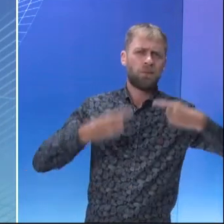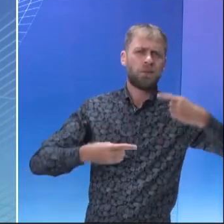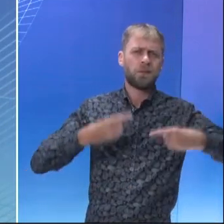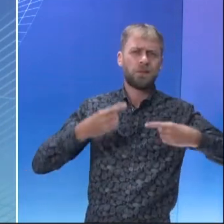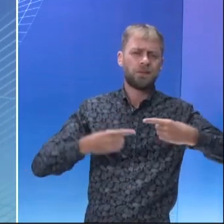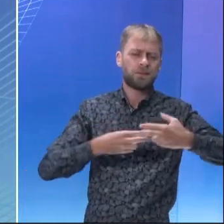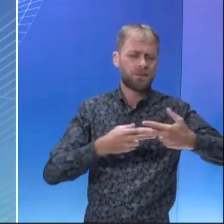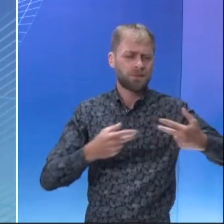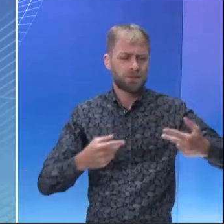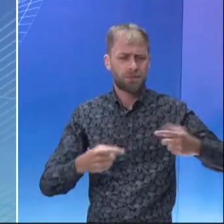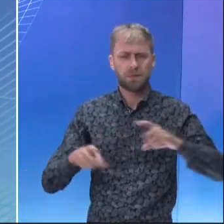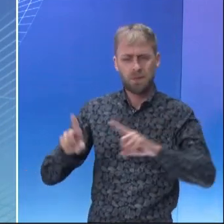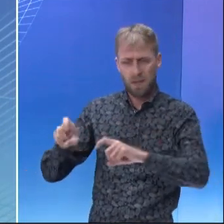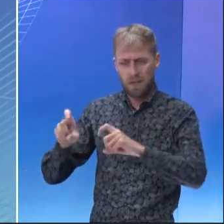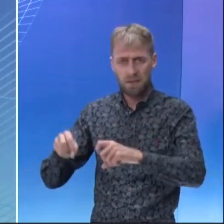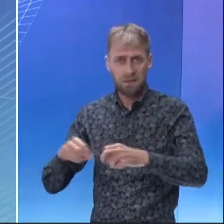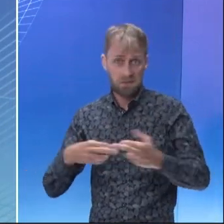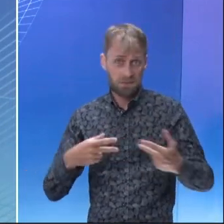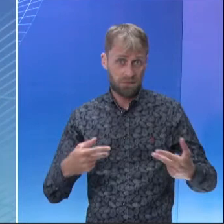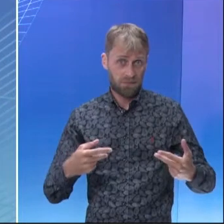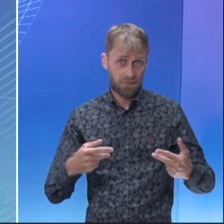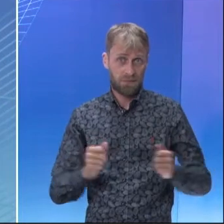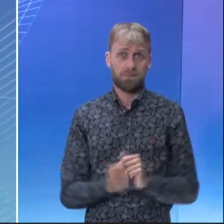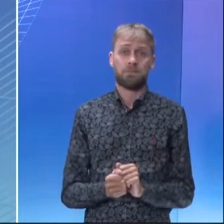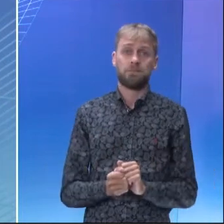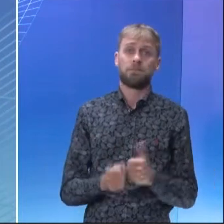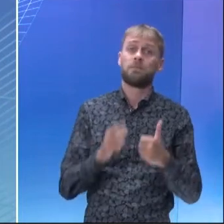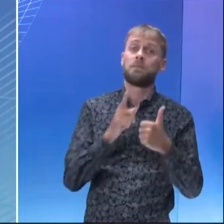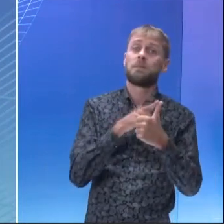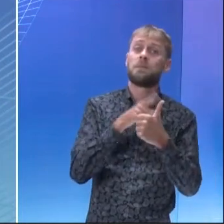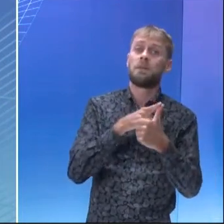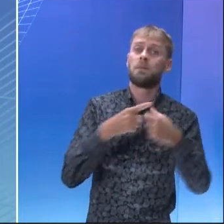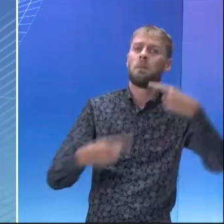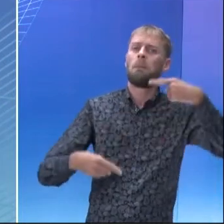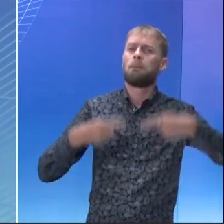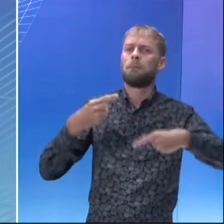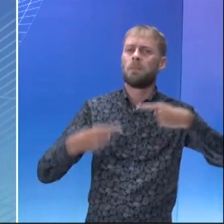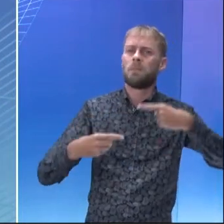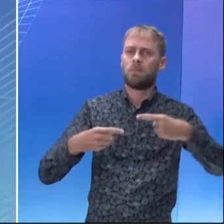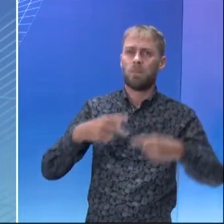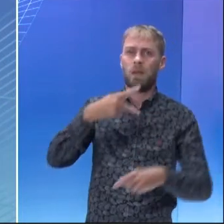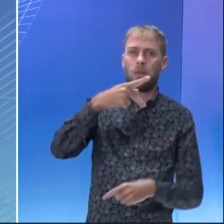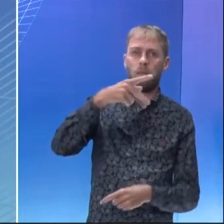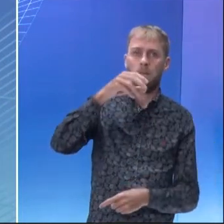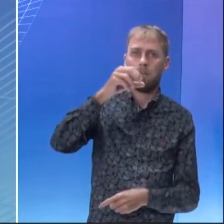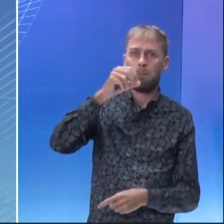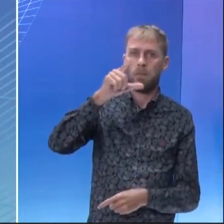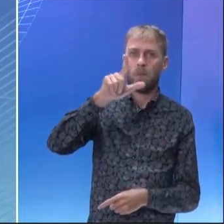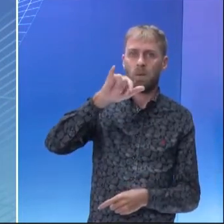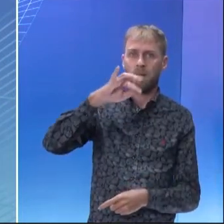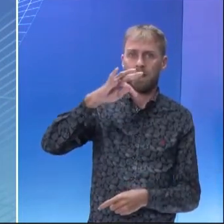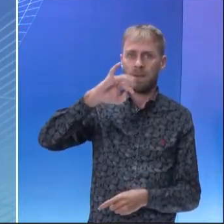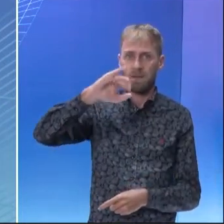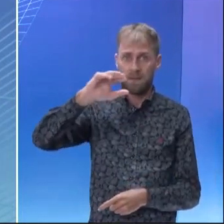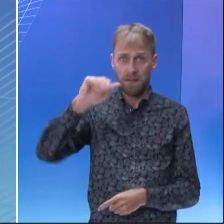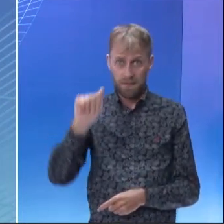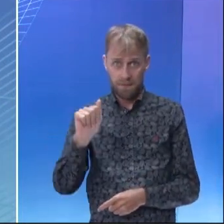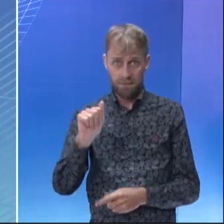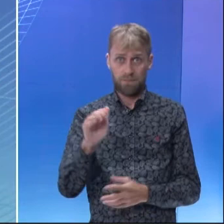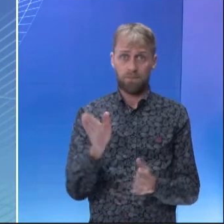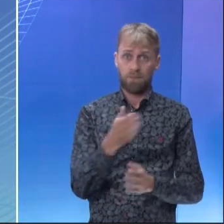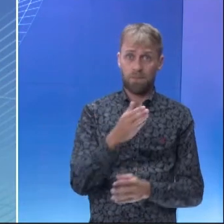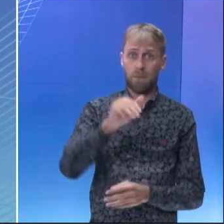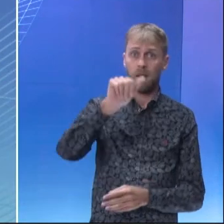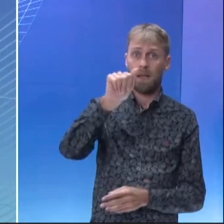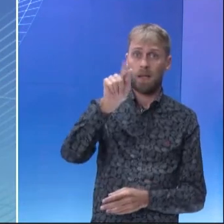política agrícola. Então, primeiro, o que vence a política agrícola. Política agrícola são as